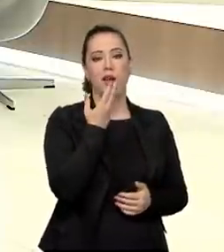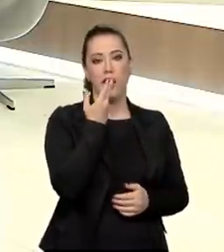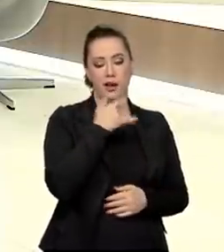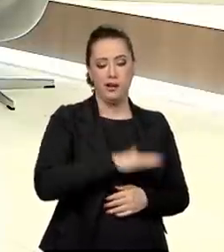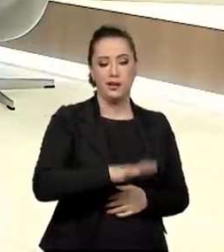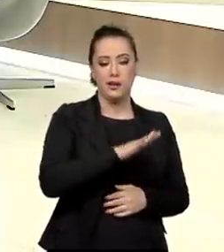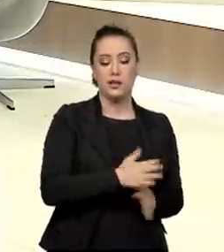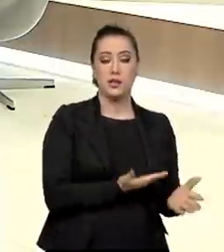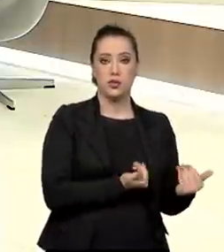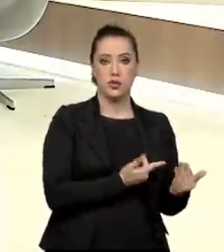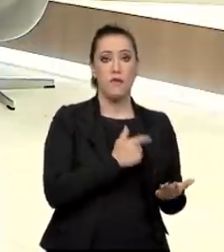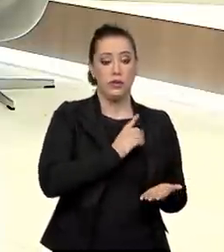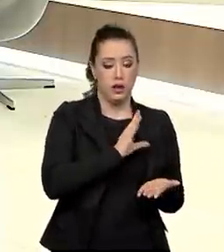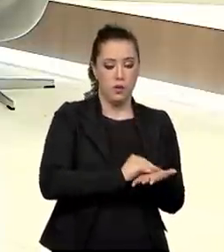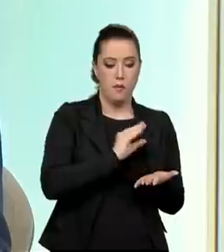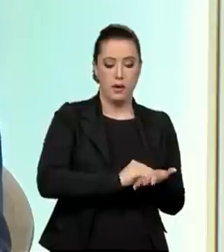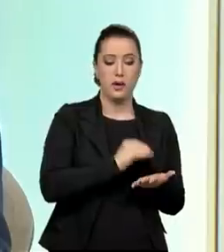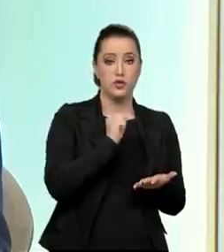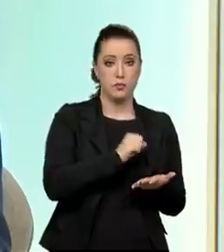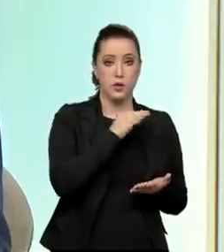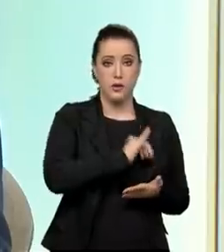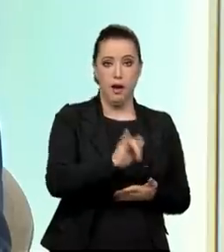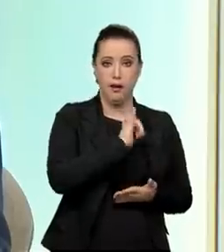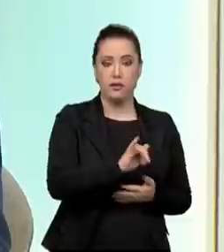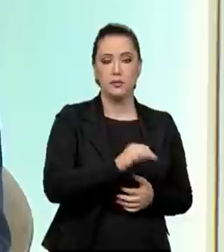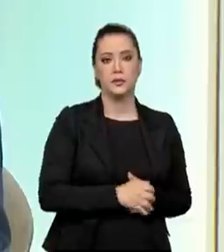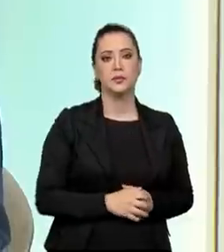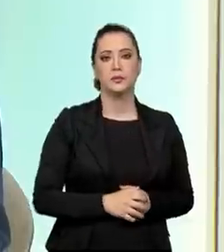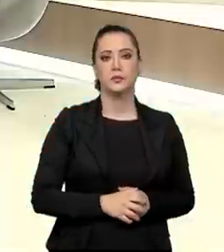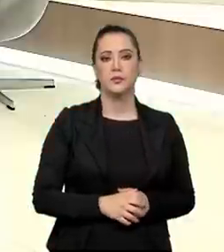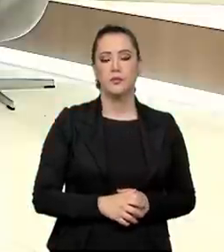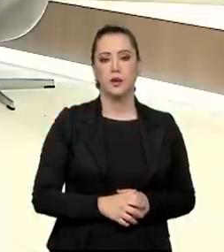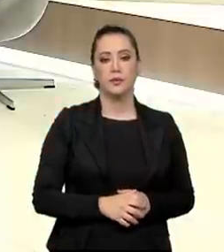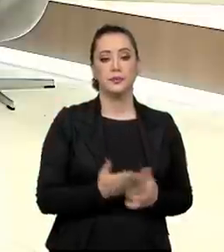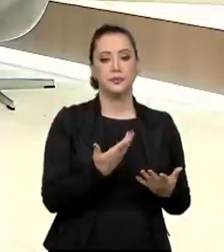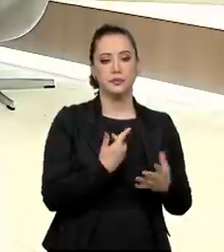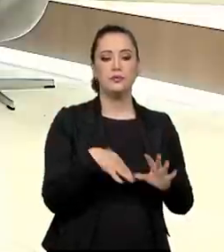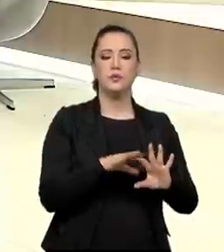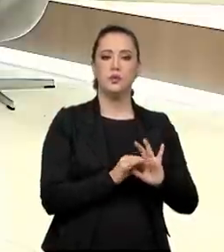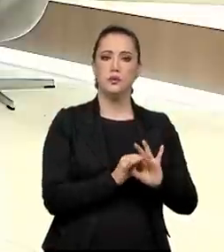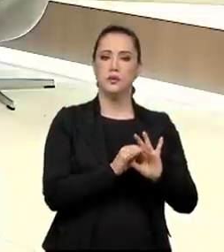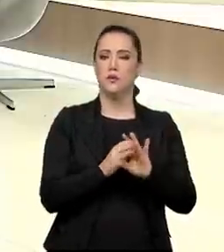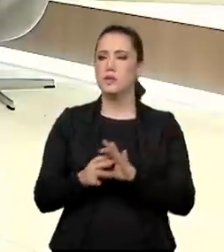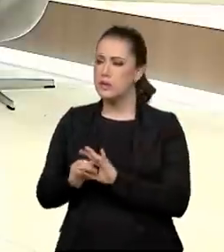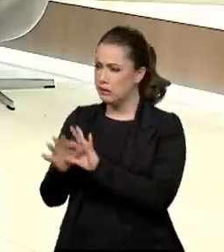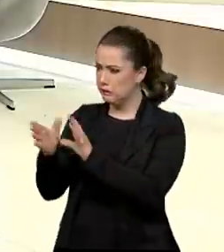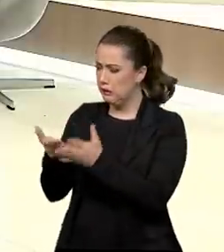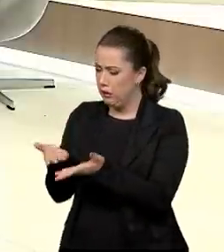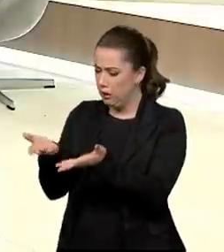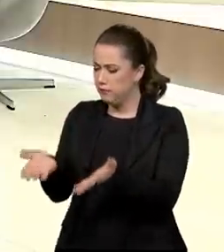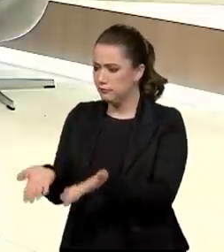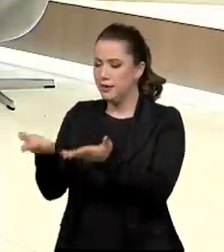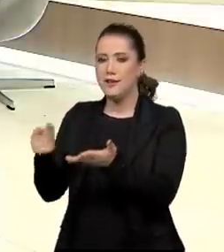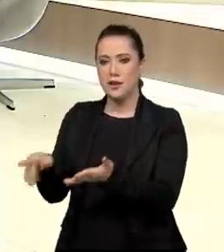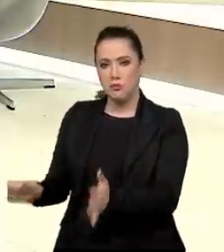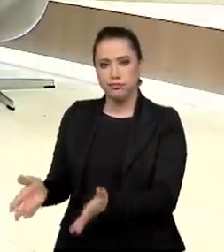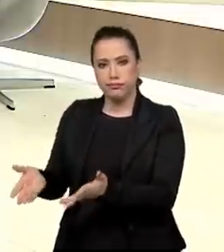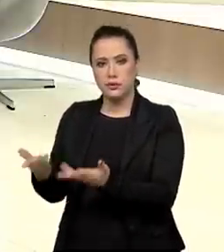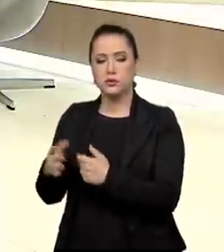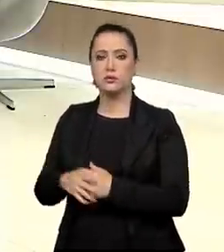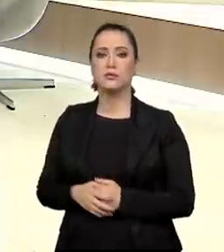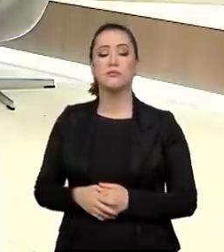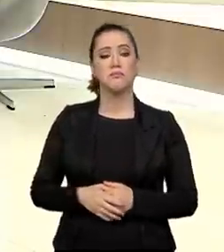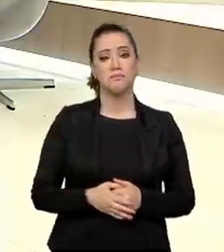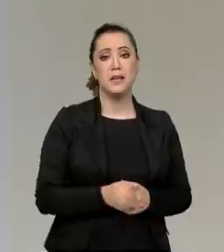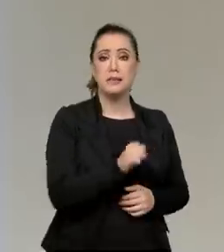tenha esse aplicativo e possa fazer a denúncia de uma violência sofrida. autonomia, vamos dizer assim. Um pouquinho mais de autonomia, um pouquinho mais de empoderamento, dentro dessa